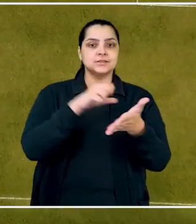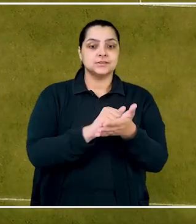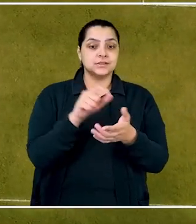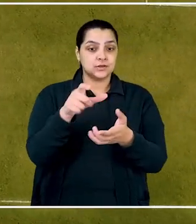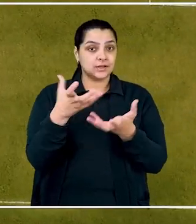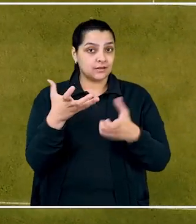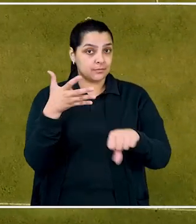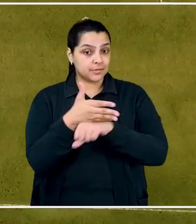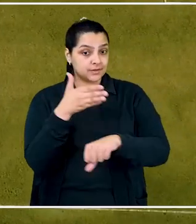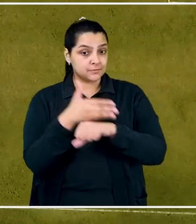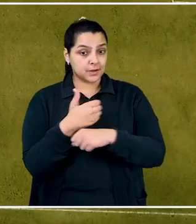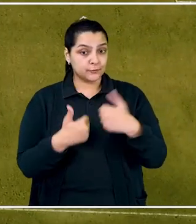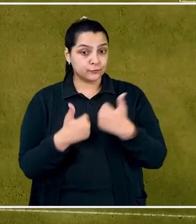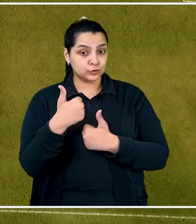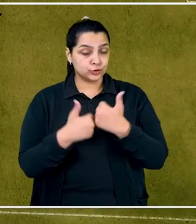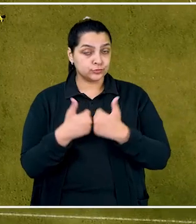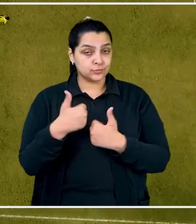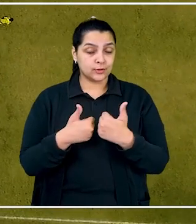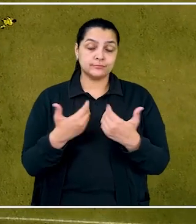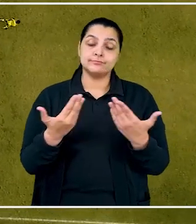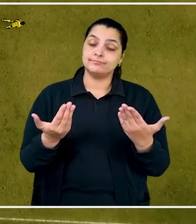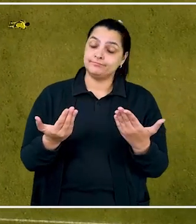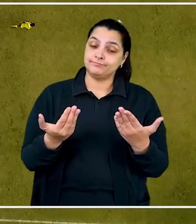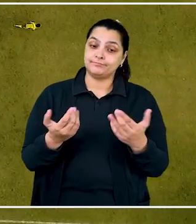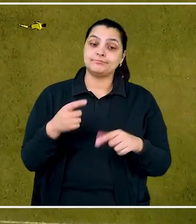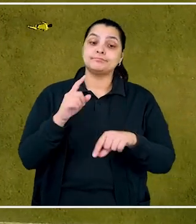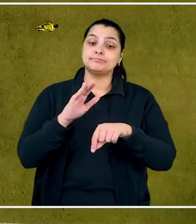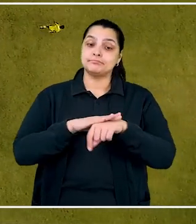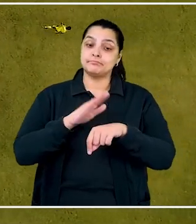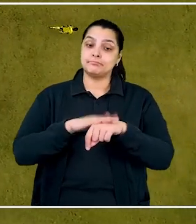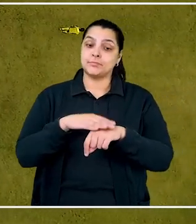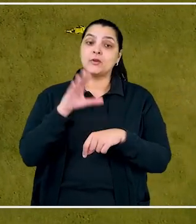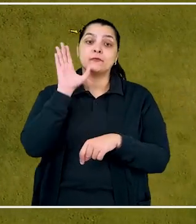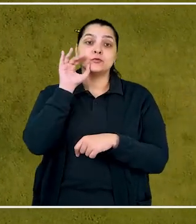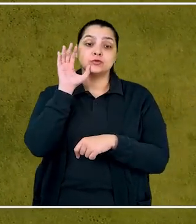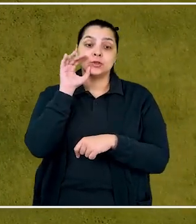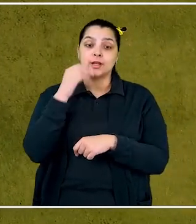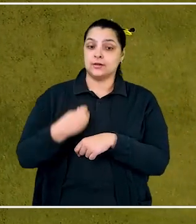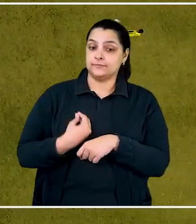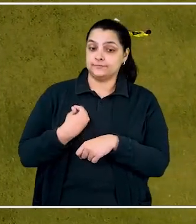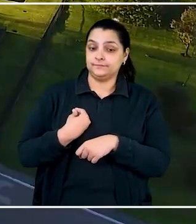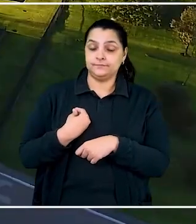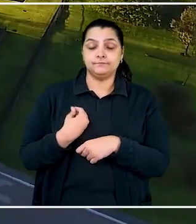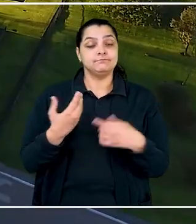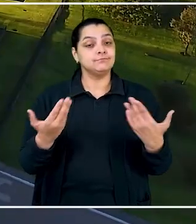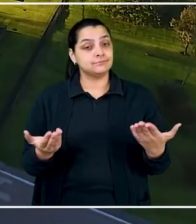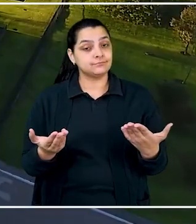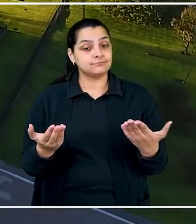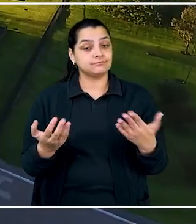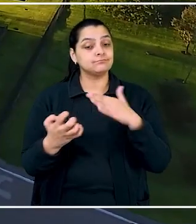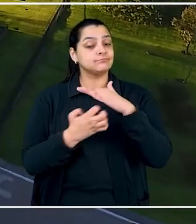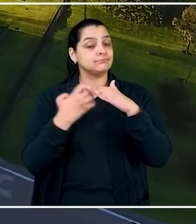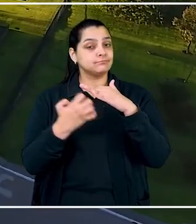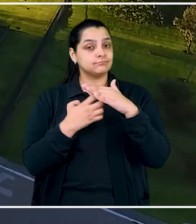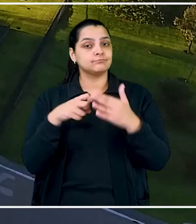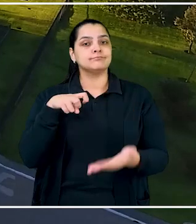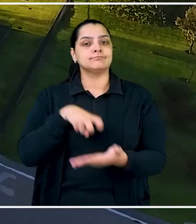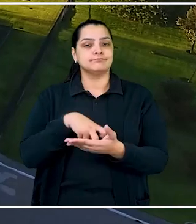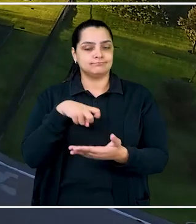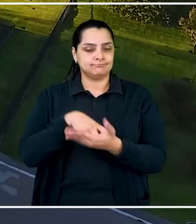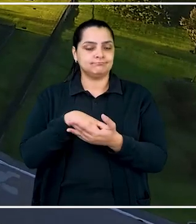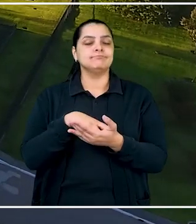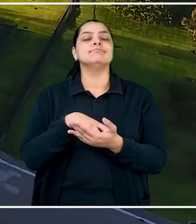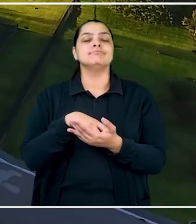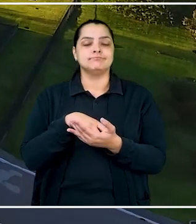empregados que quisessem participar do campeonato, desde que pertencessem ao quadro funcional. Com isso, a empregadora foi